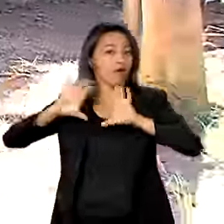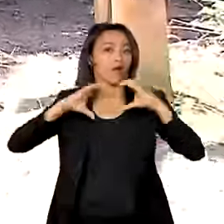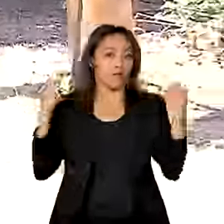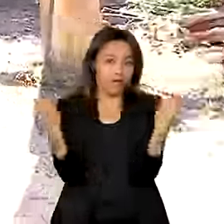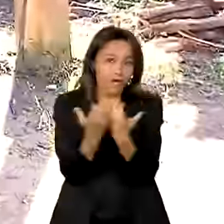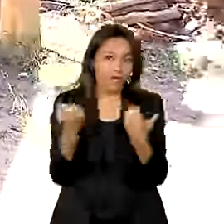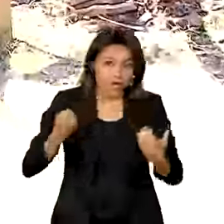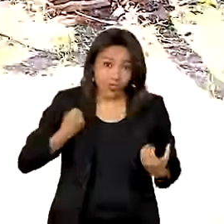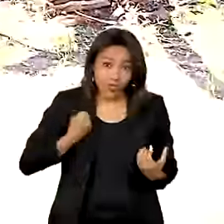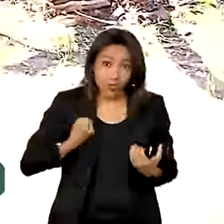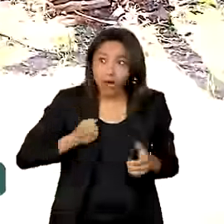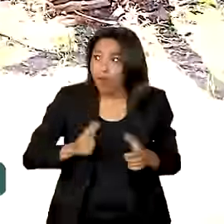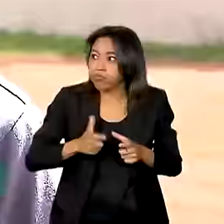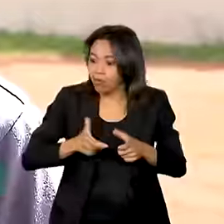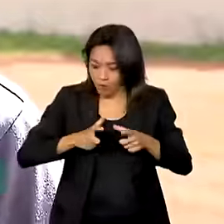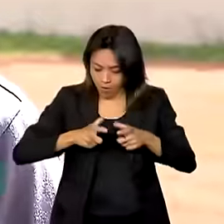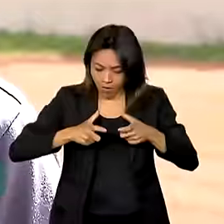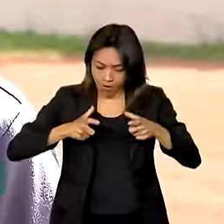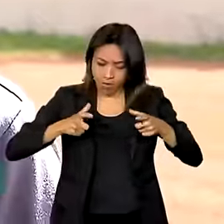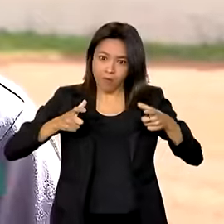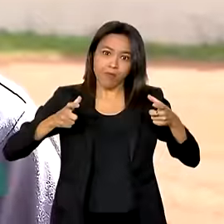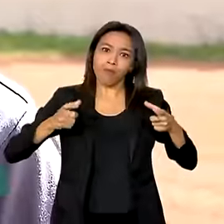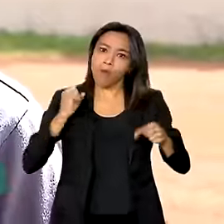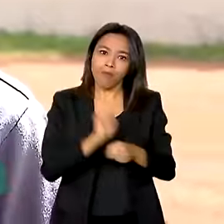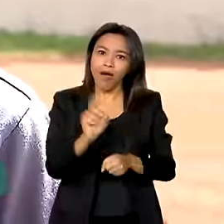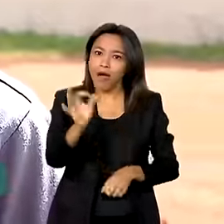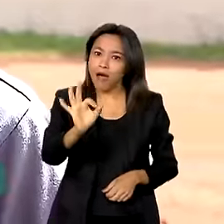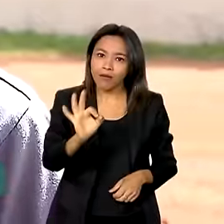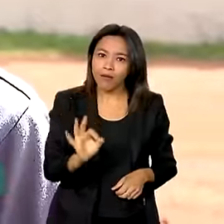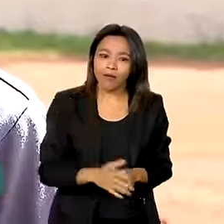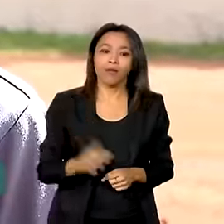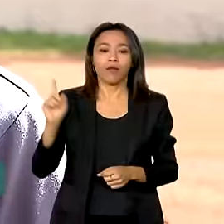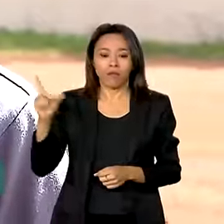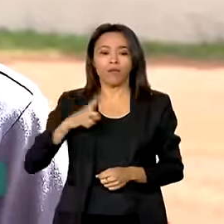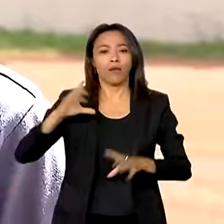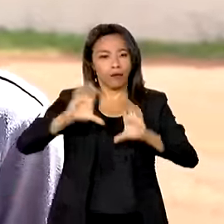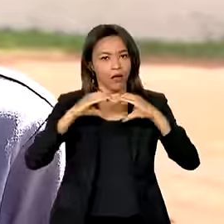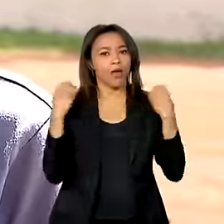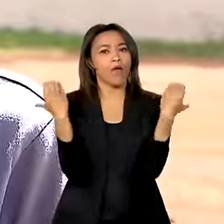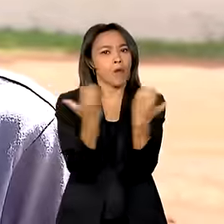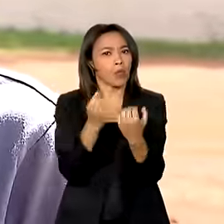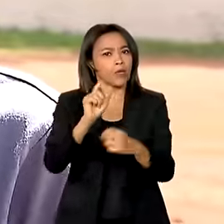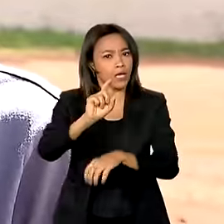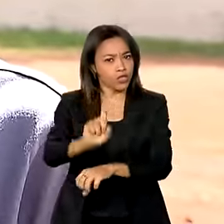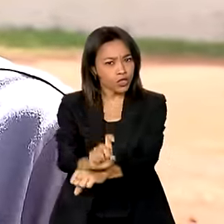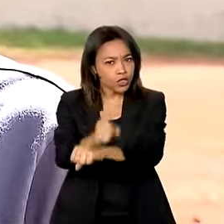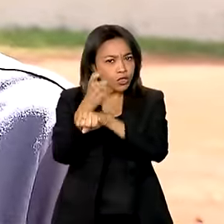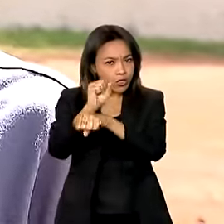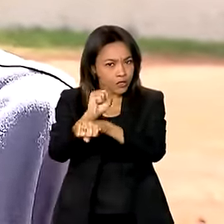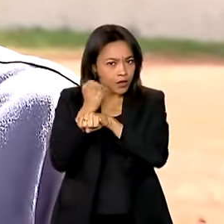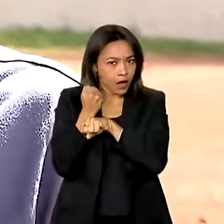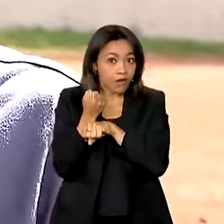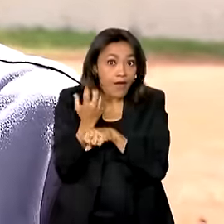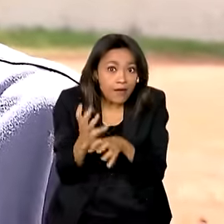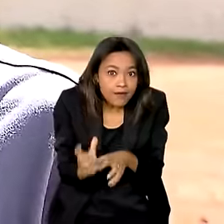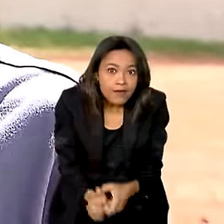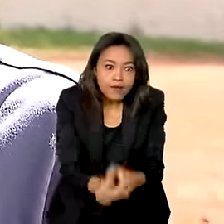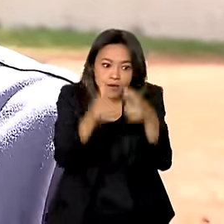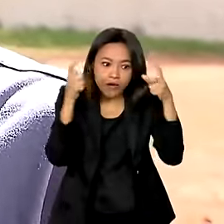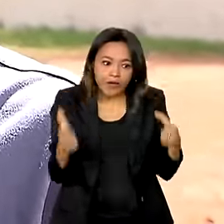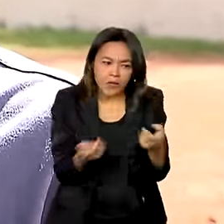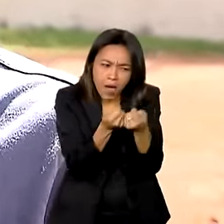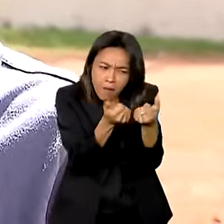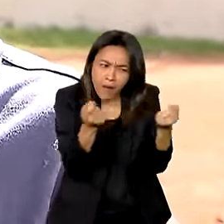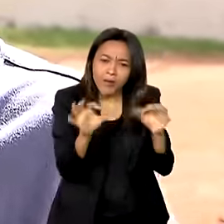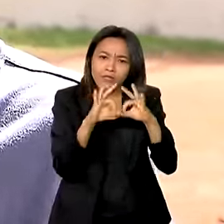esse número não para de crescer. A gente tem uma comunidade quilombola e é grande. E você vê que é poucas famílias